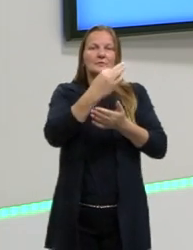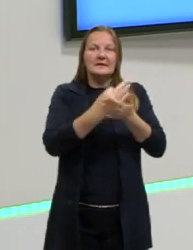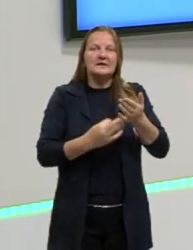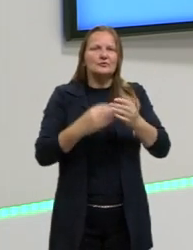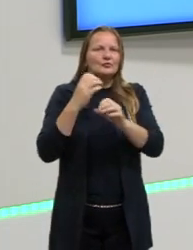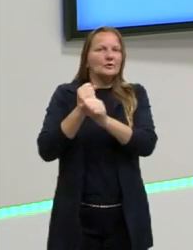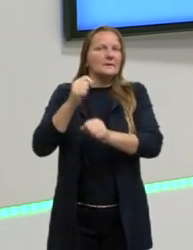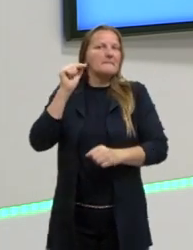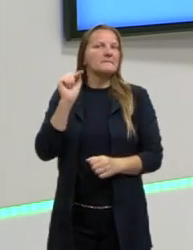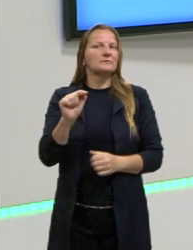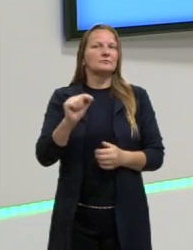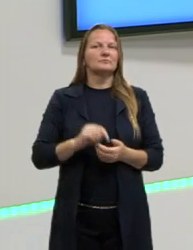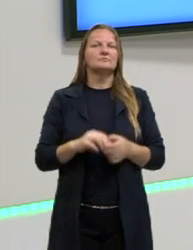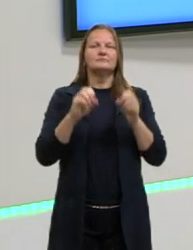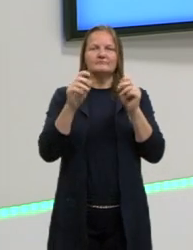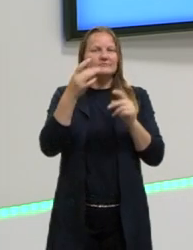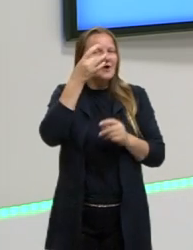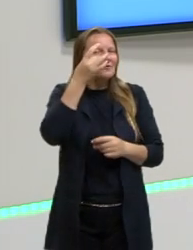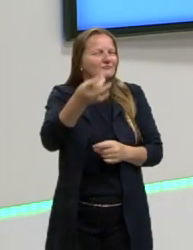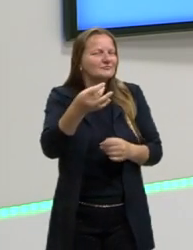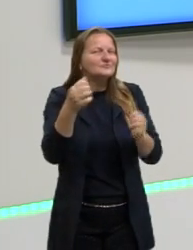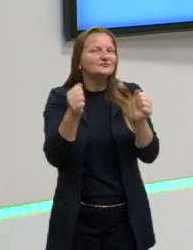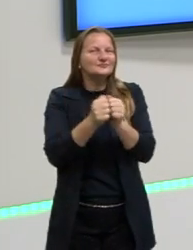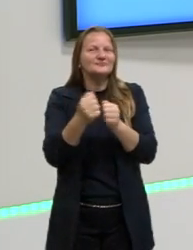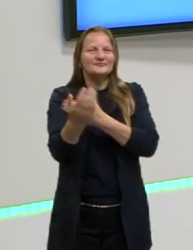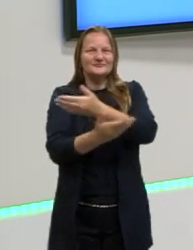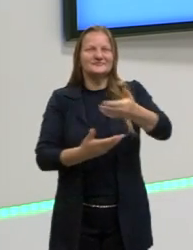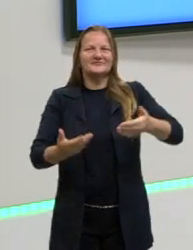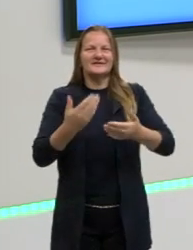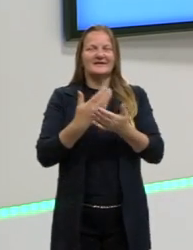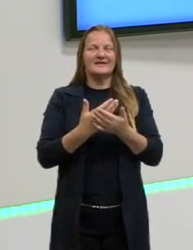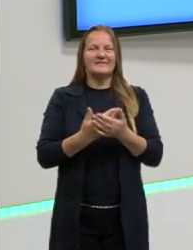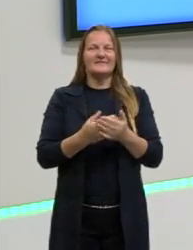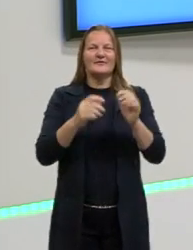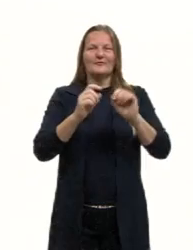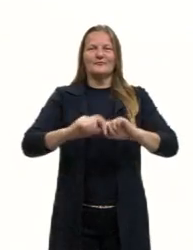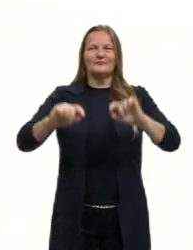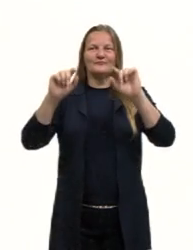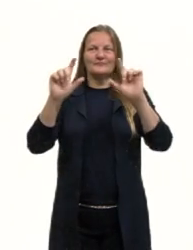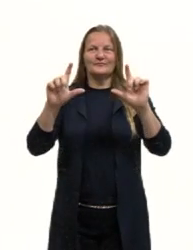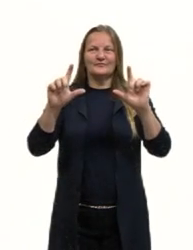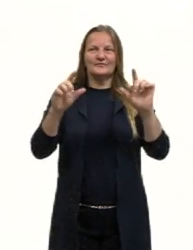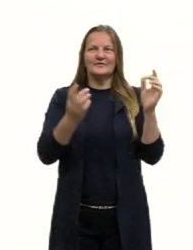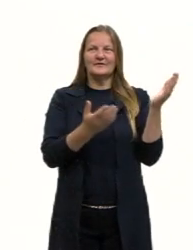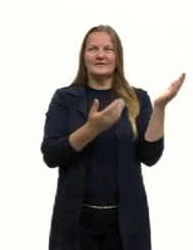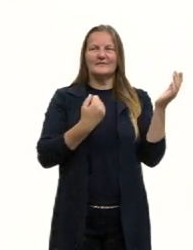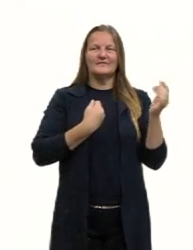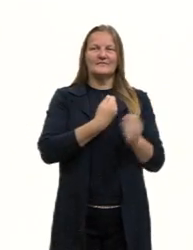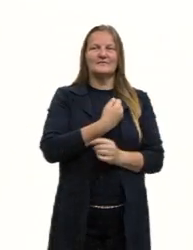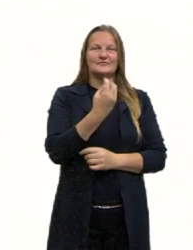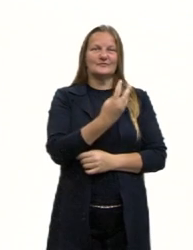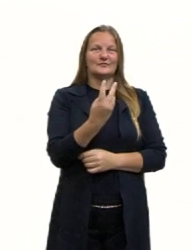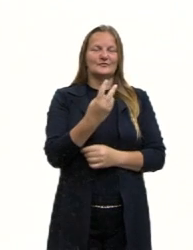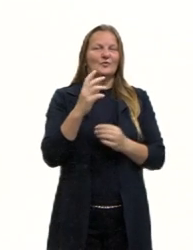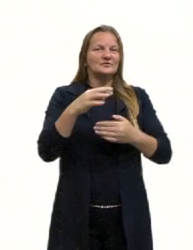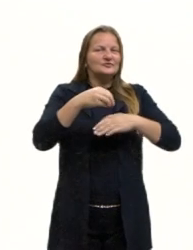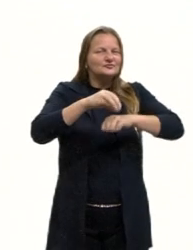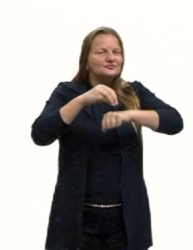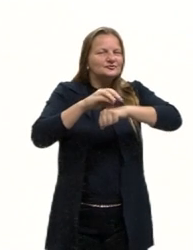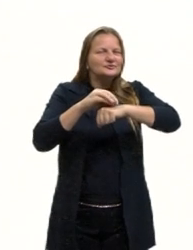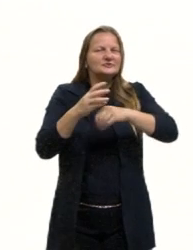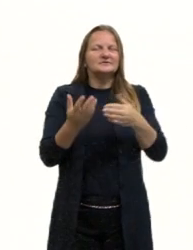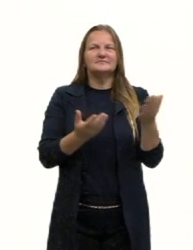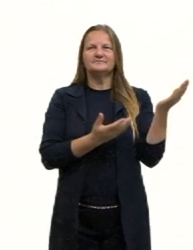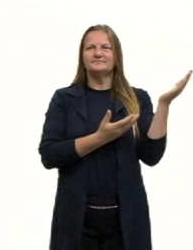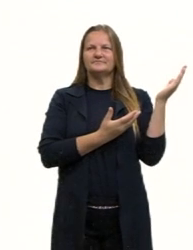mil. E fica ligado aqui com a gente que na nossa tela da aula 22, então, nós temos